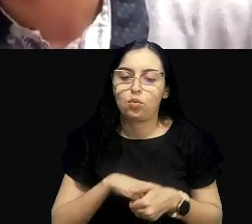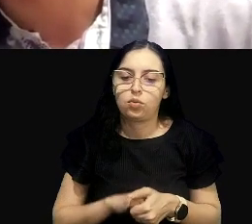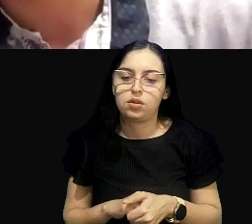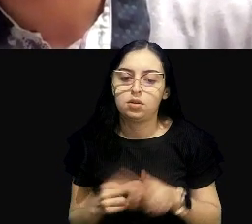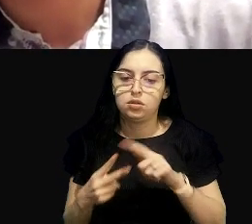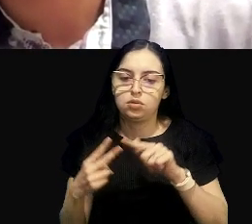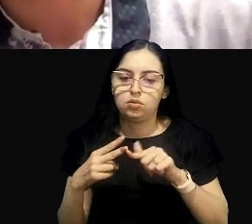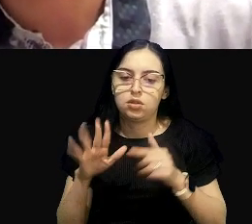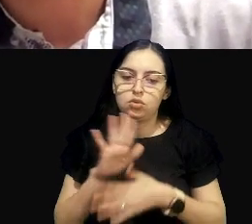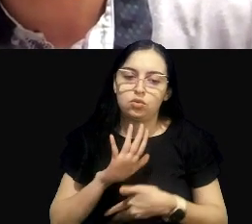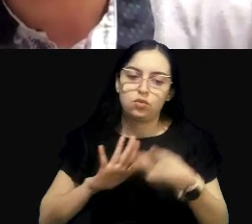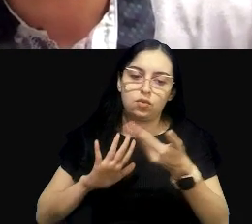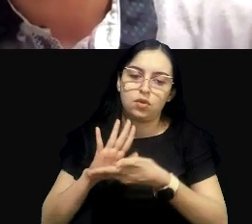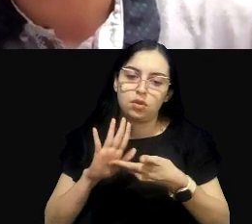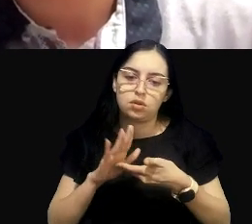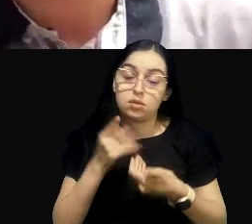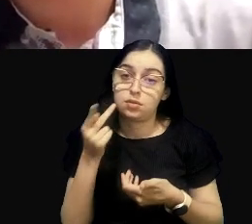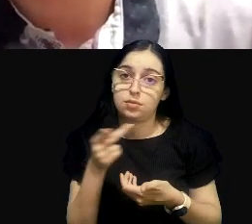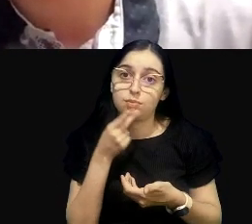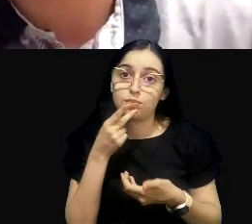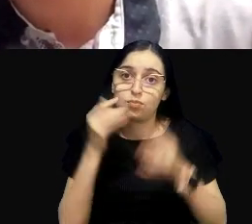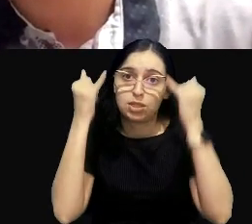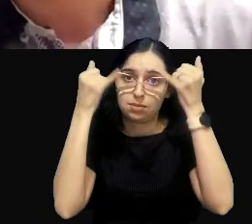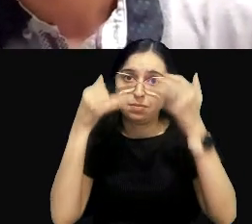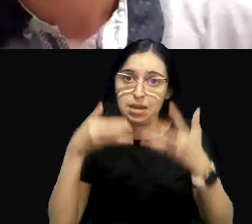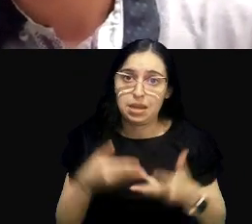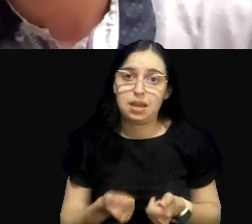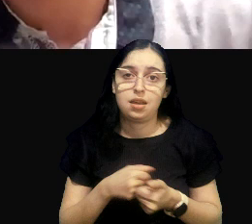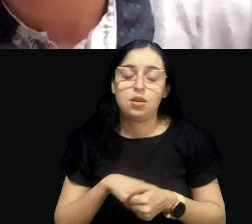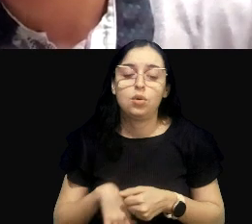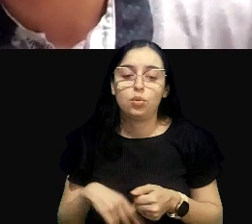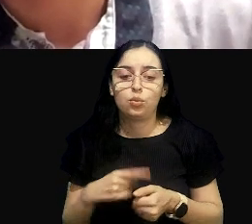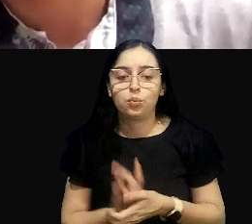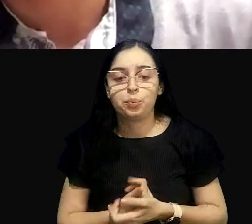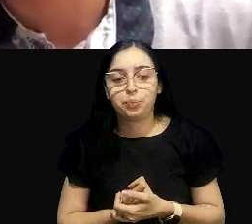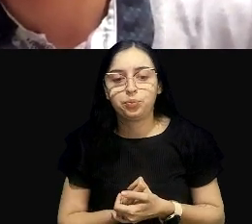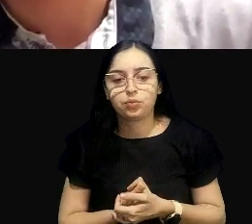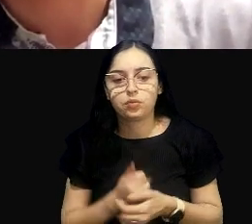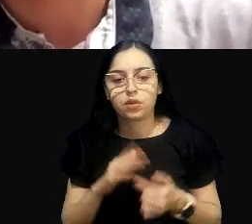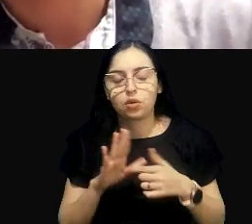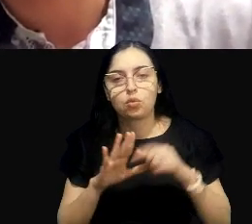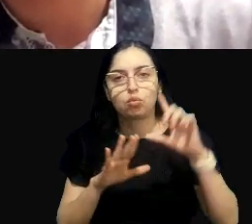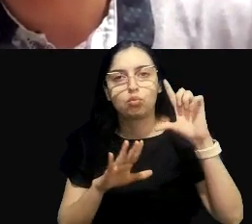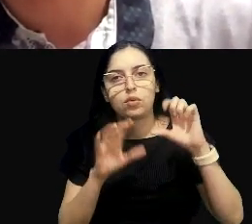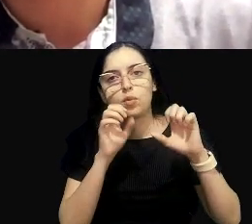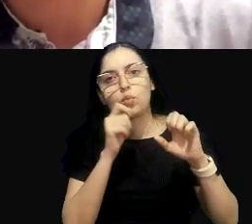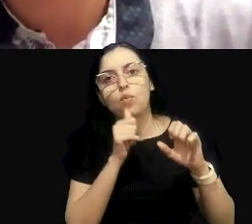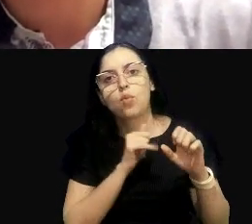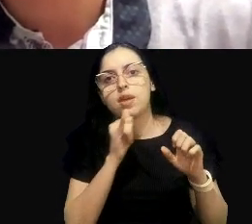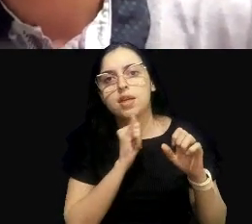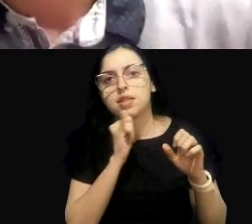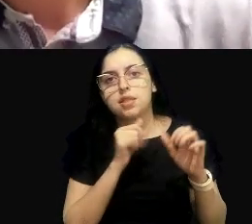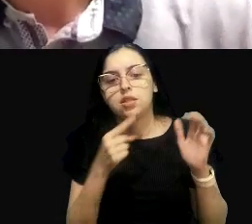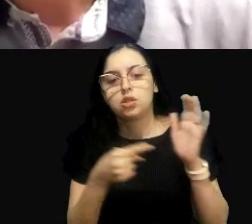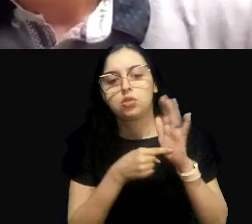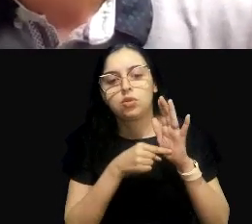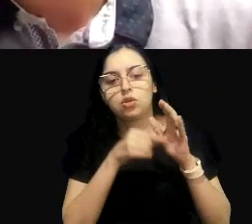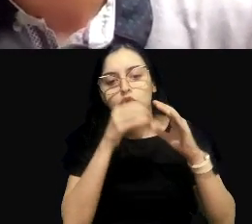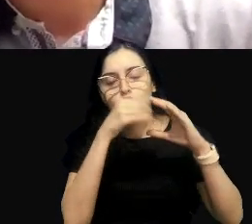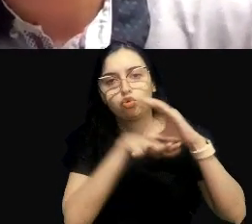fotos ilustram o que eu acabei de comentar. Nessa foto de cima, vocês têm um exemplo de fonte pontual, um lançamento.